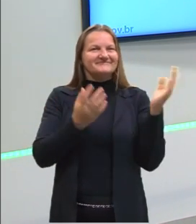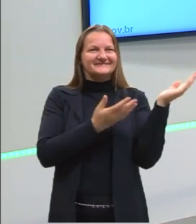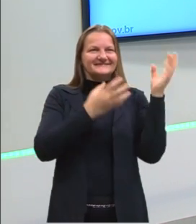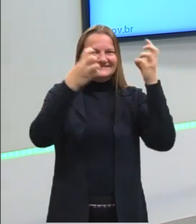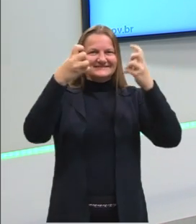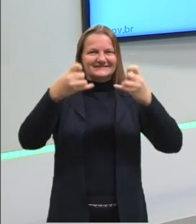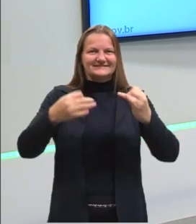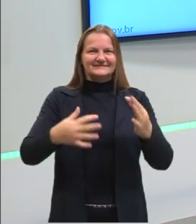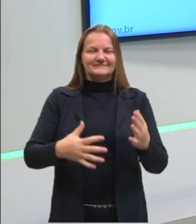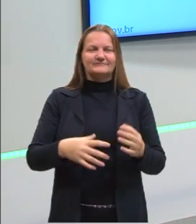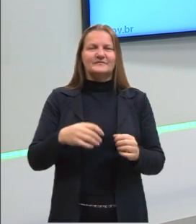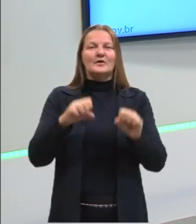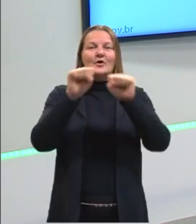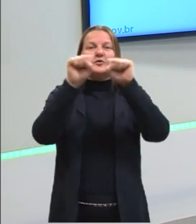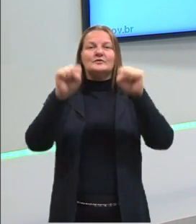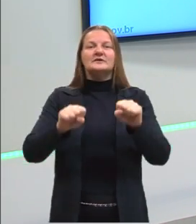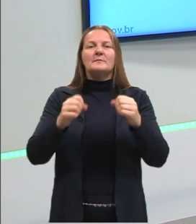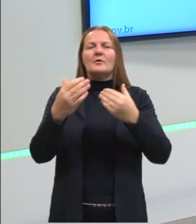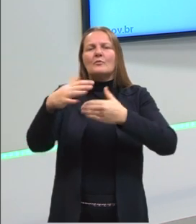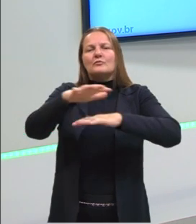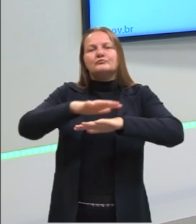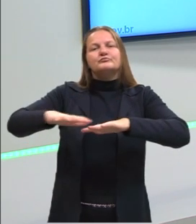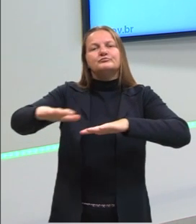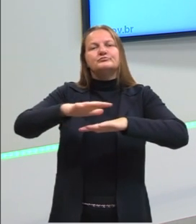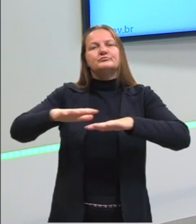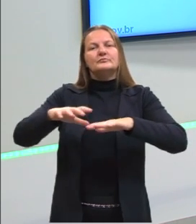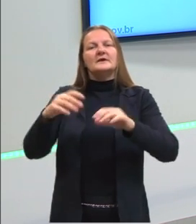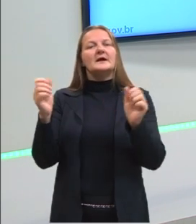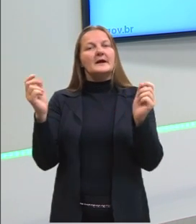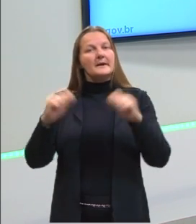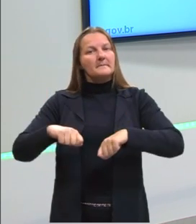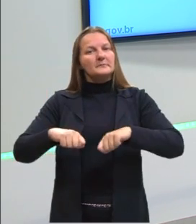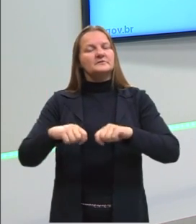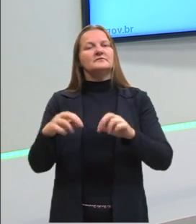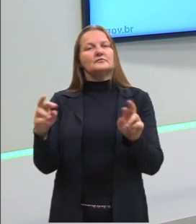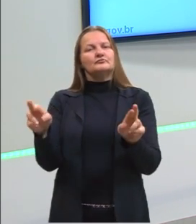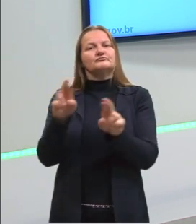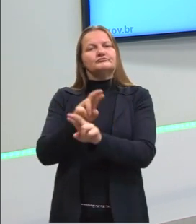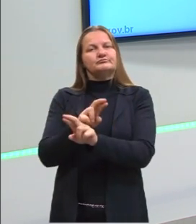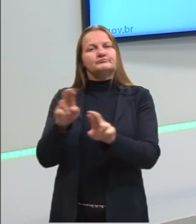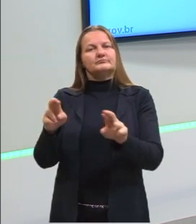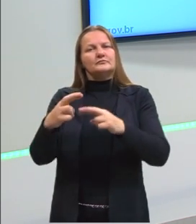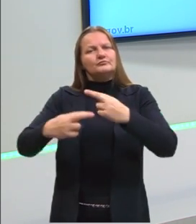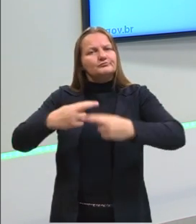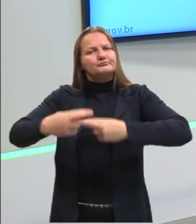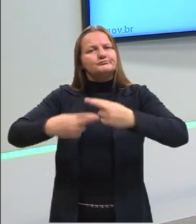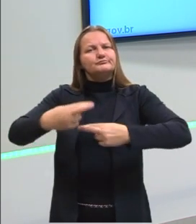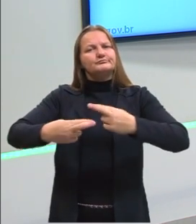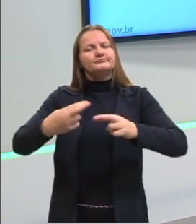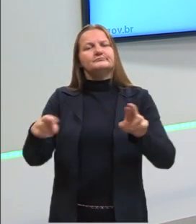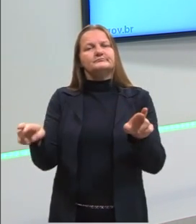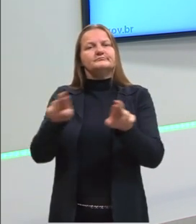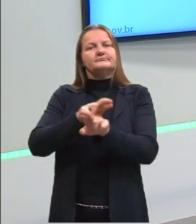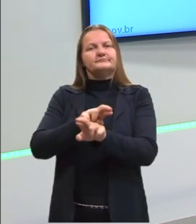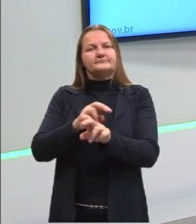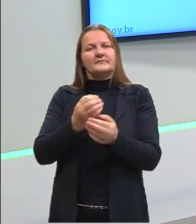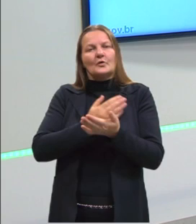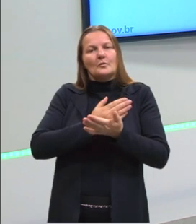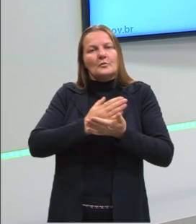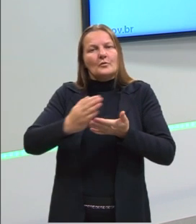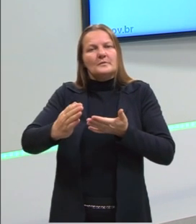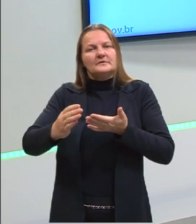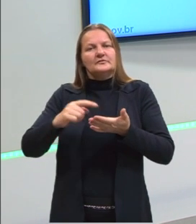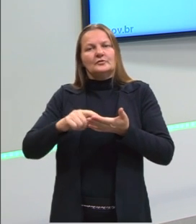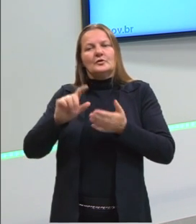o sistema e a vizinhança podem perfeitamente ser restaurados aos seus estados iniciais